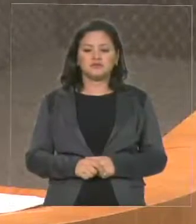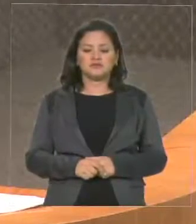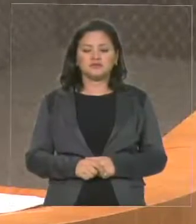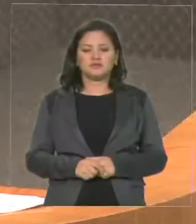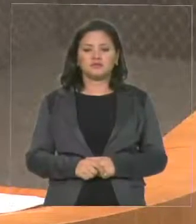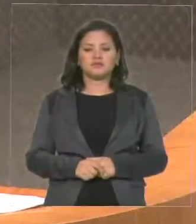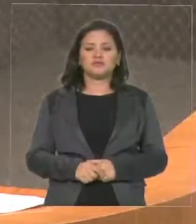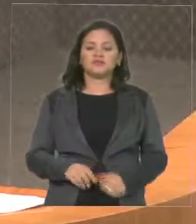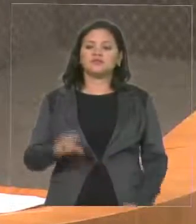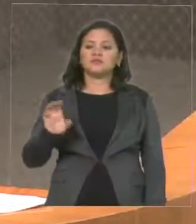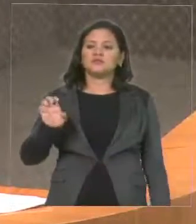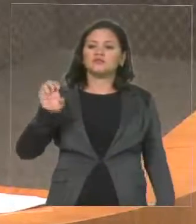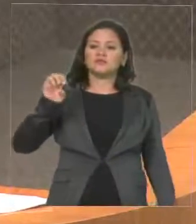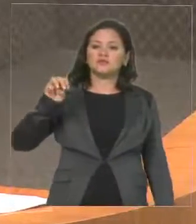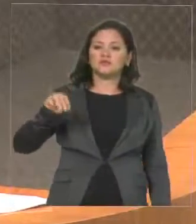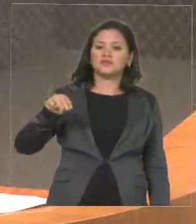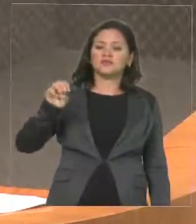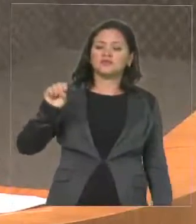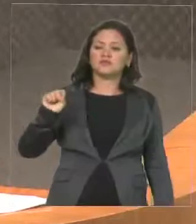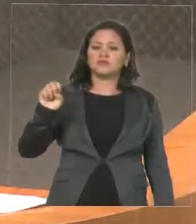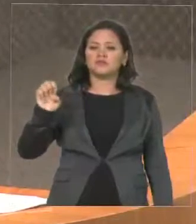deputada, foi criada em 2012.